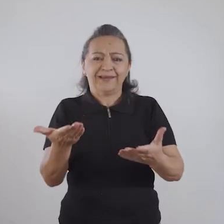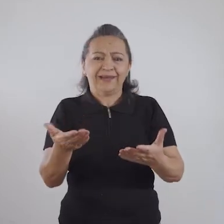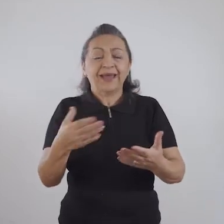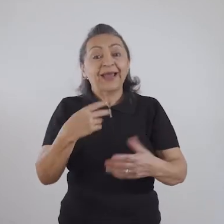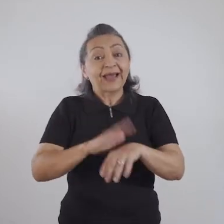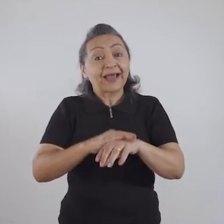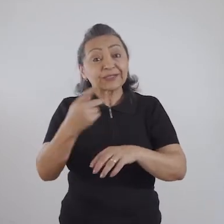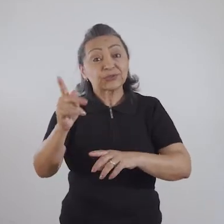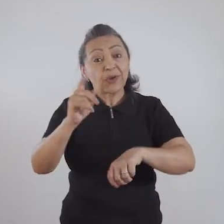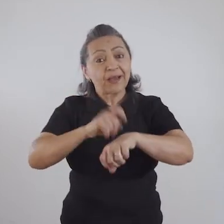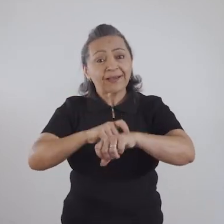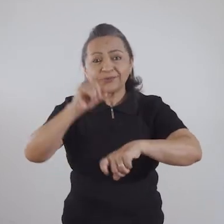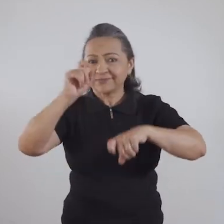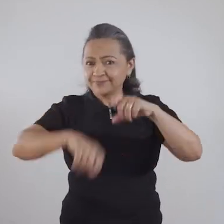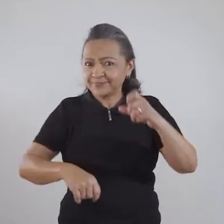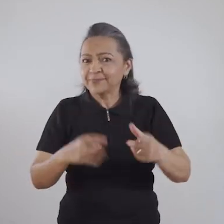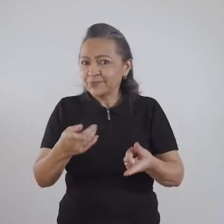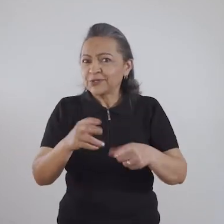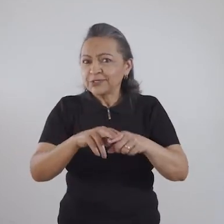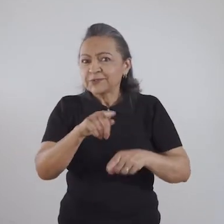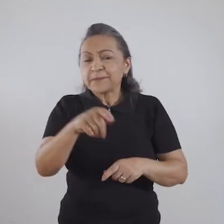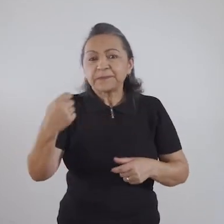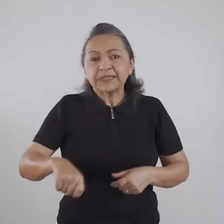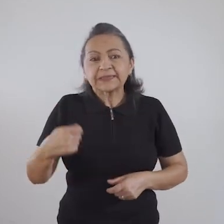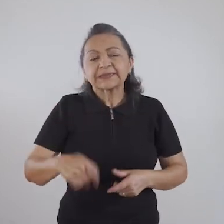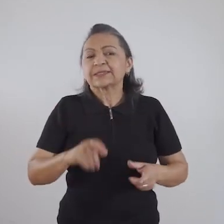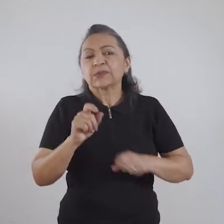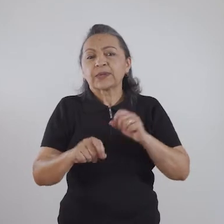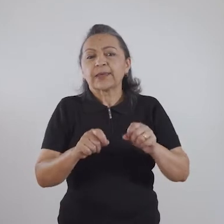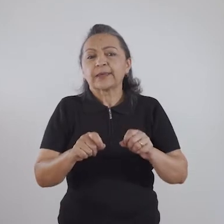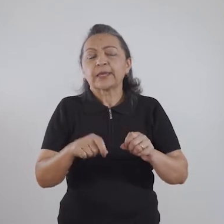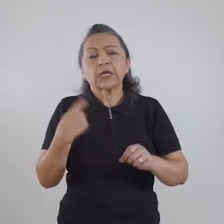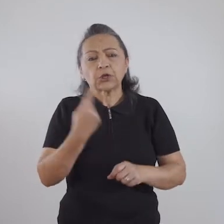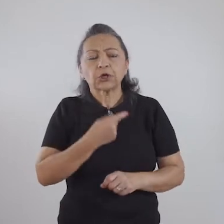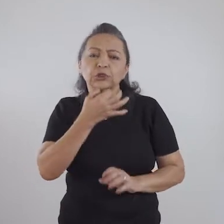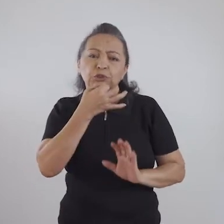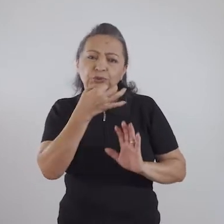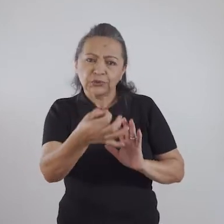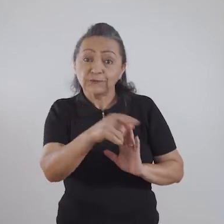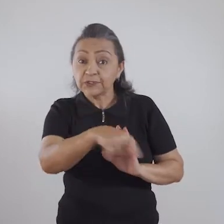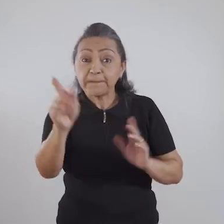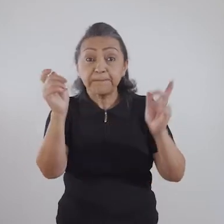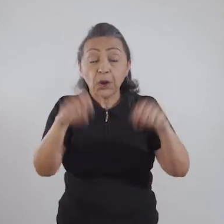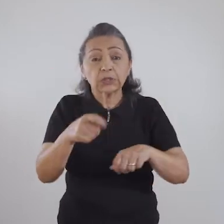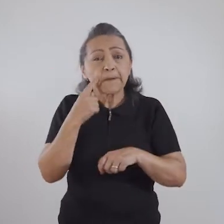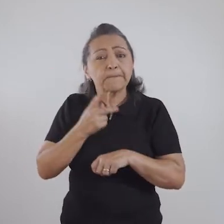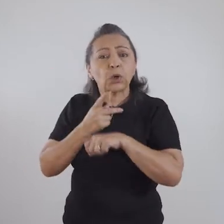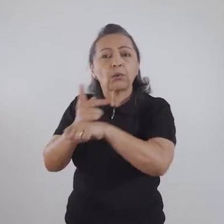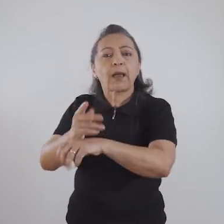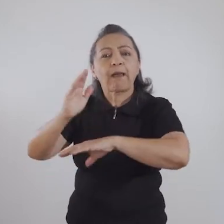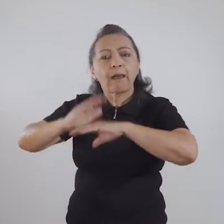inclusive, a sua relação sexual. Para isso, você precisa, e a gente sugere que você